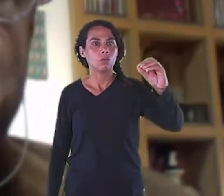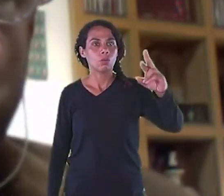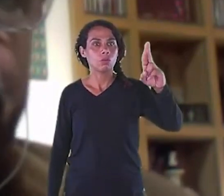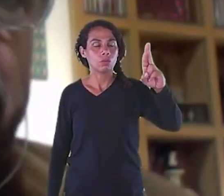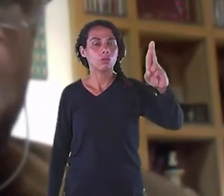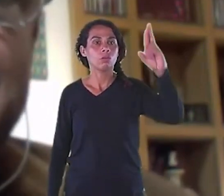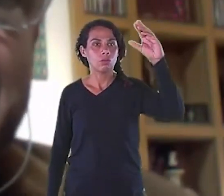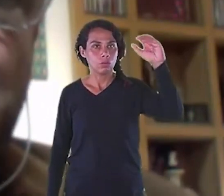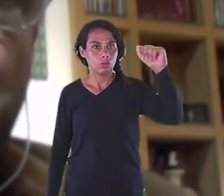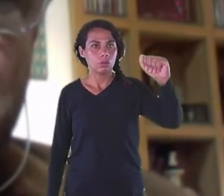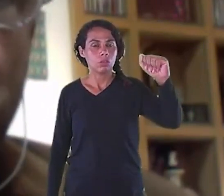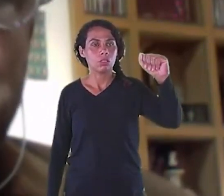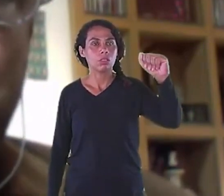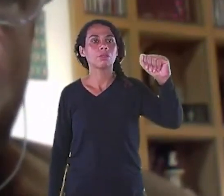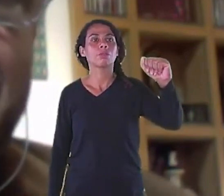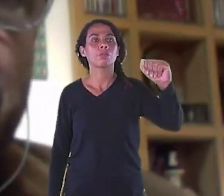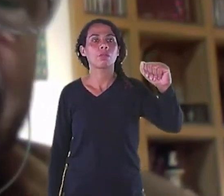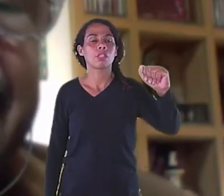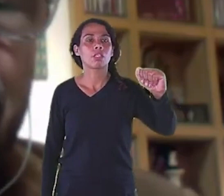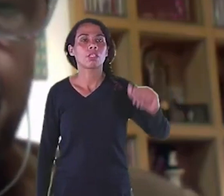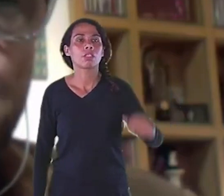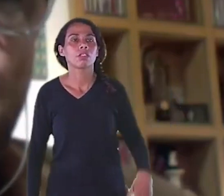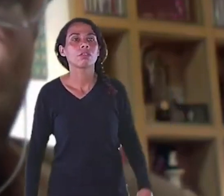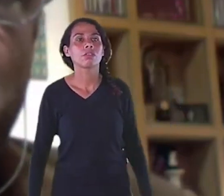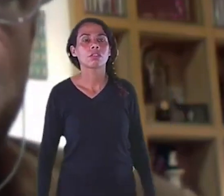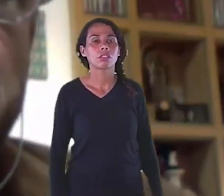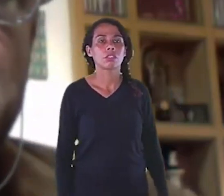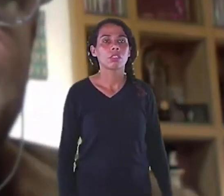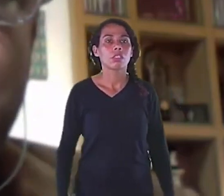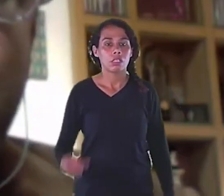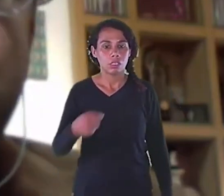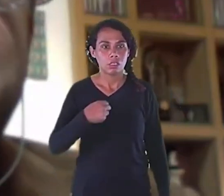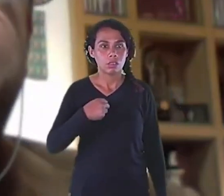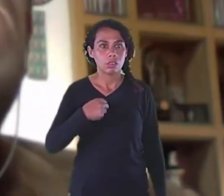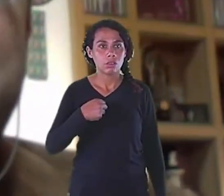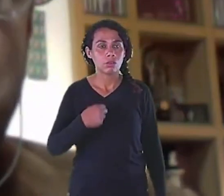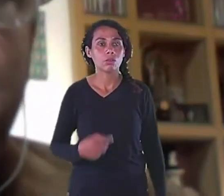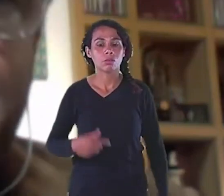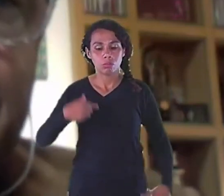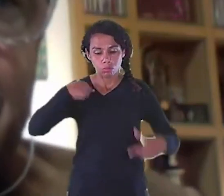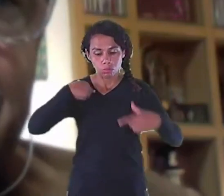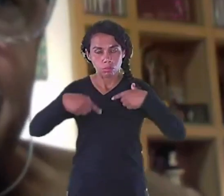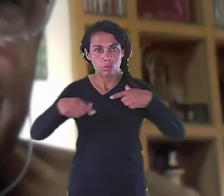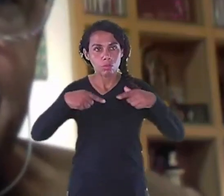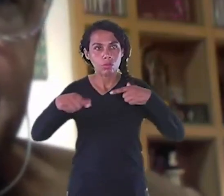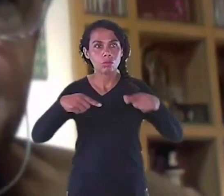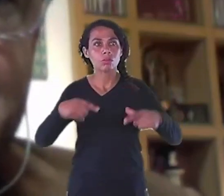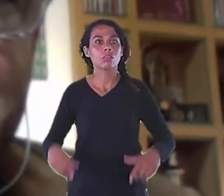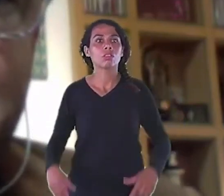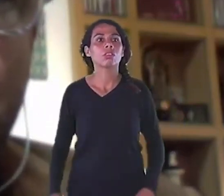felicidade Que no primeiro mandato E no segundo mandato Que foi de oito anos Houve uma explosão Da UENG